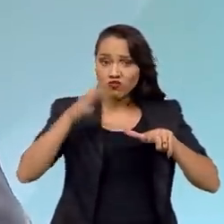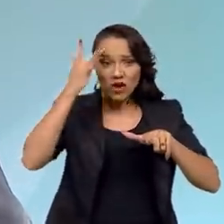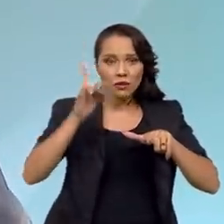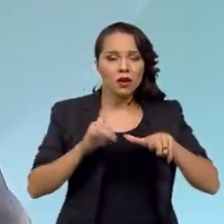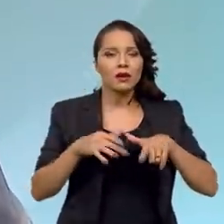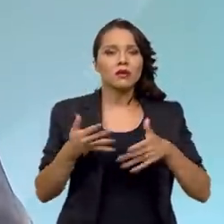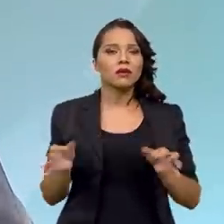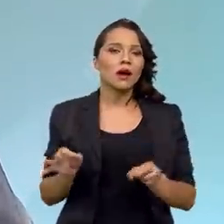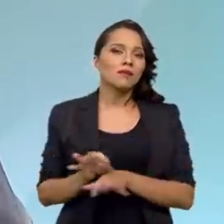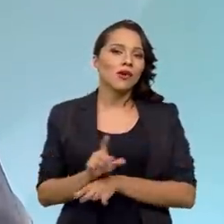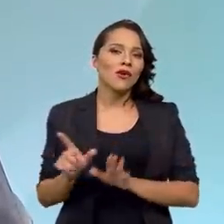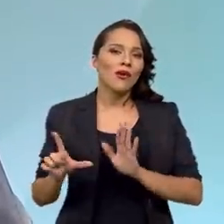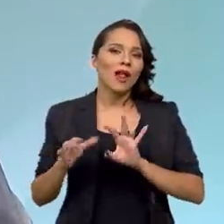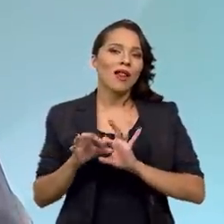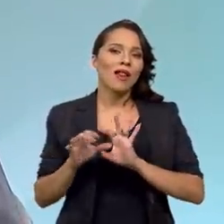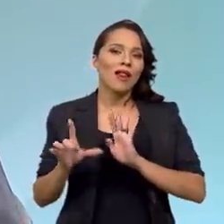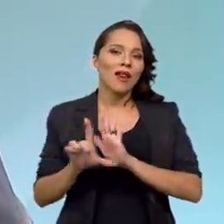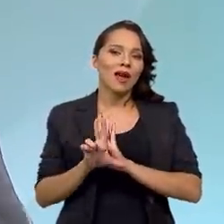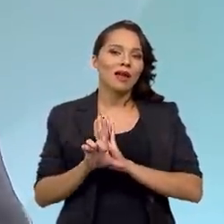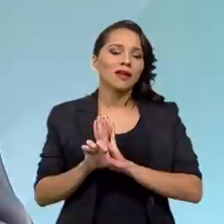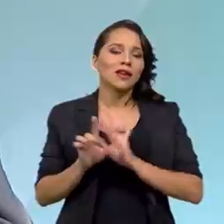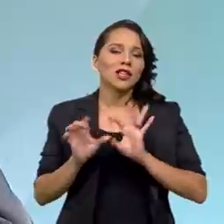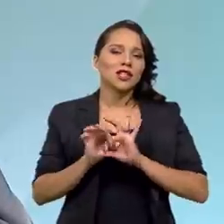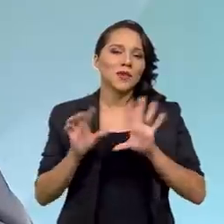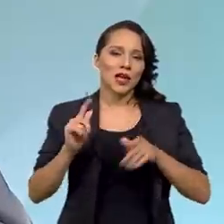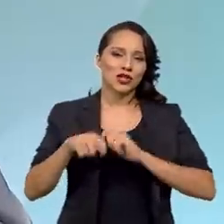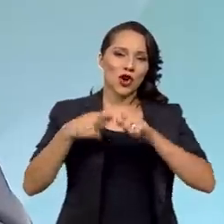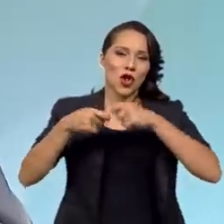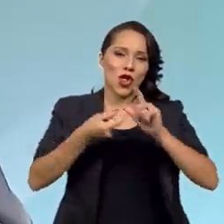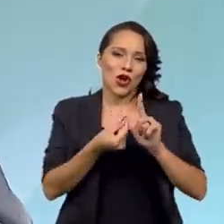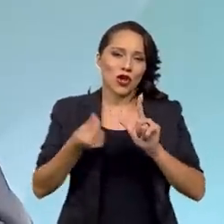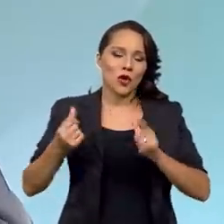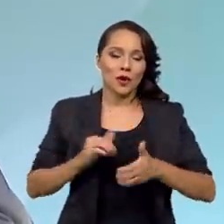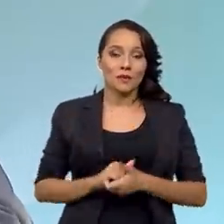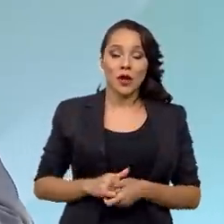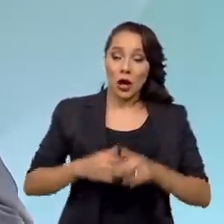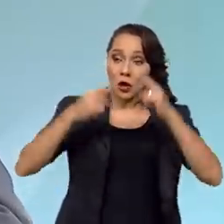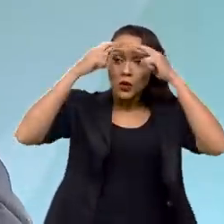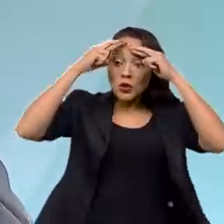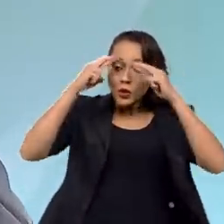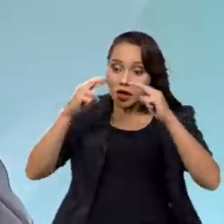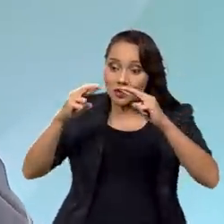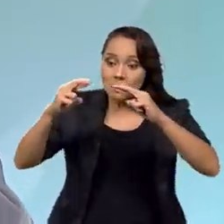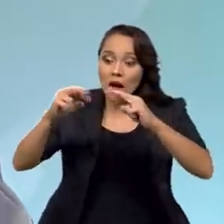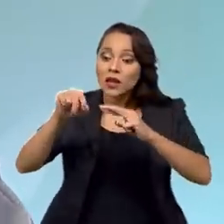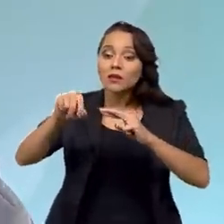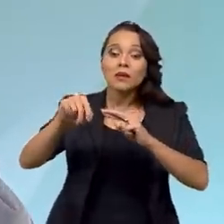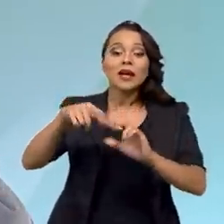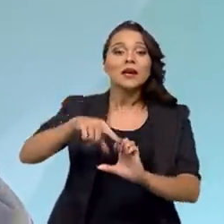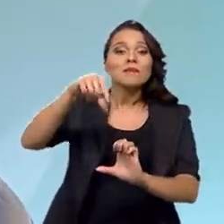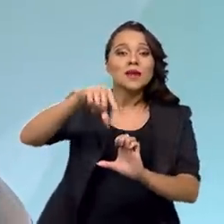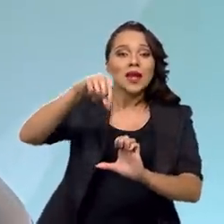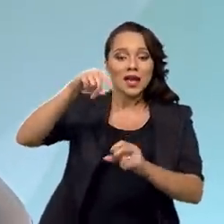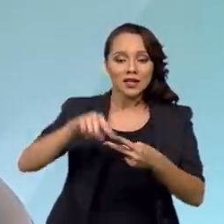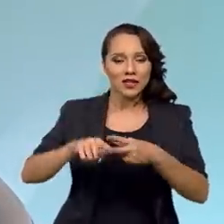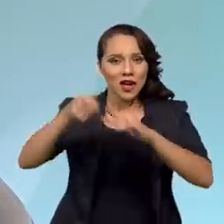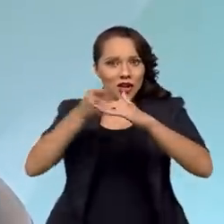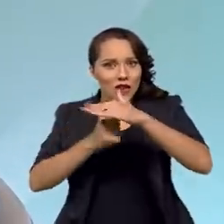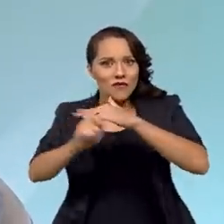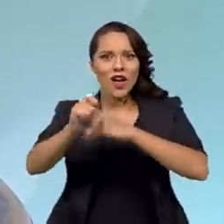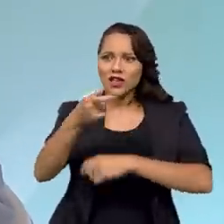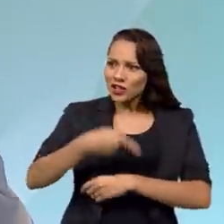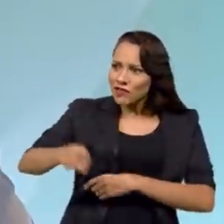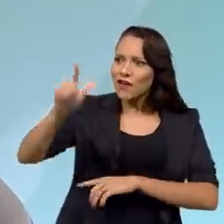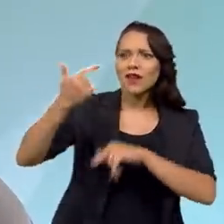isso acabou com a Lei de Liberdade Econômica. Então, o nosso respeito a quem empreende, a quem investe, quem sai para